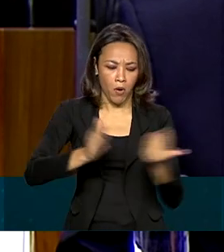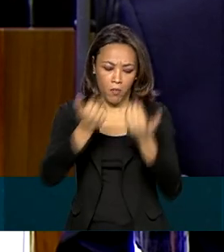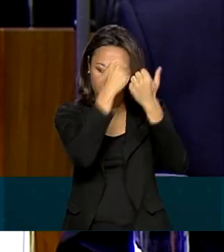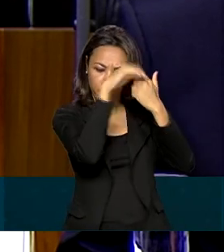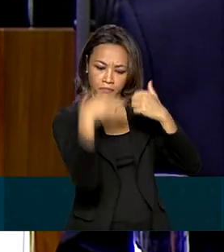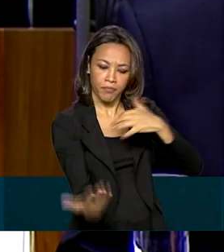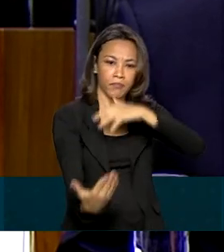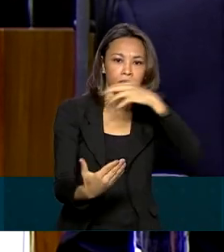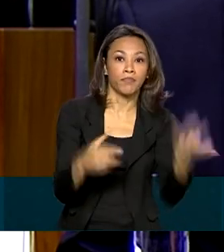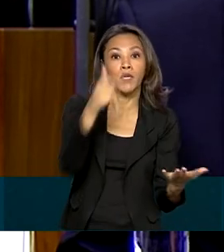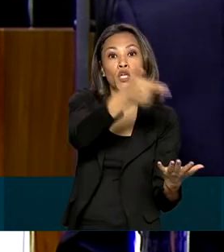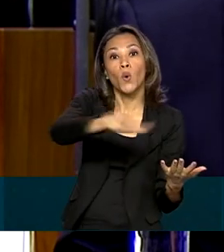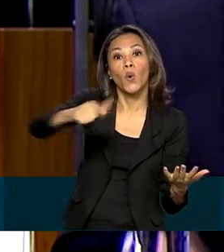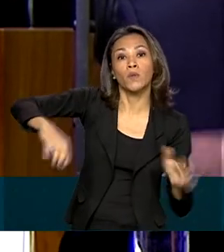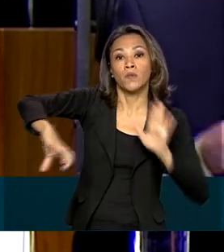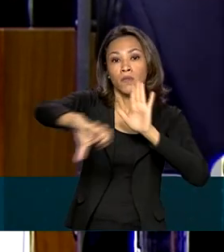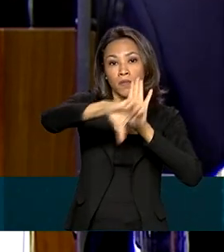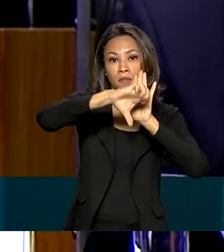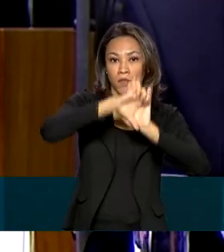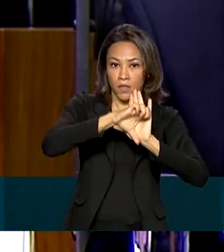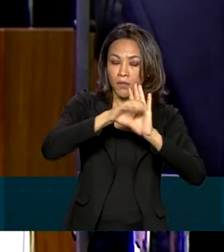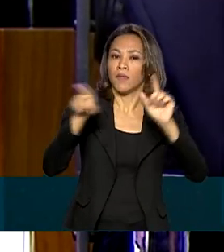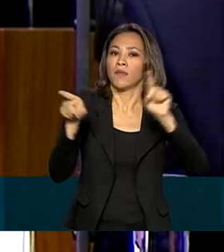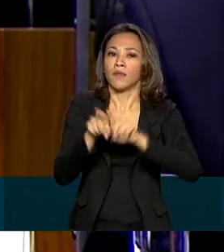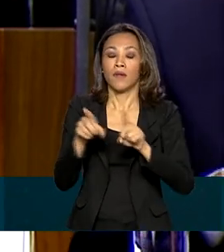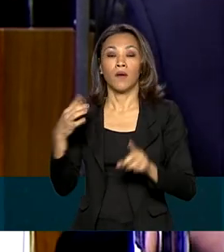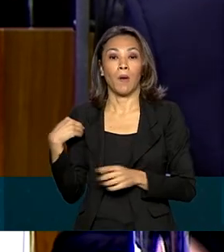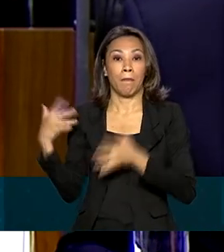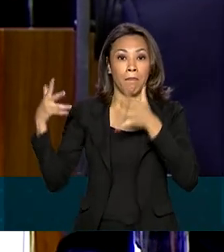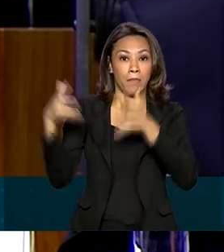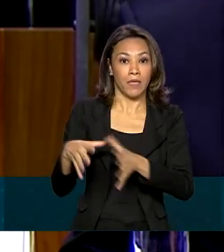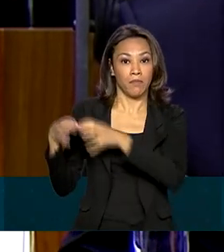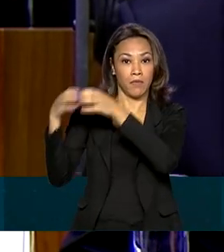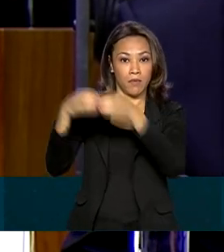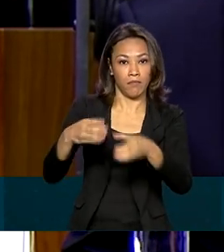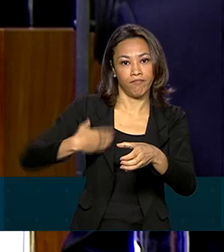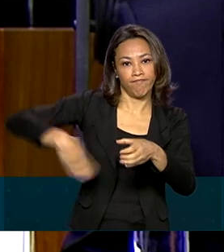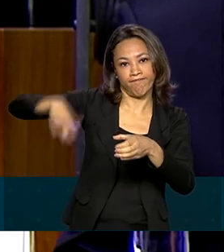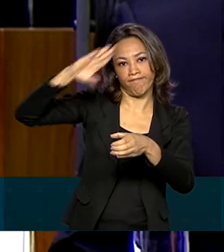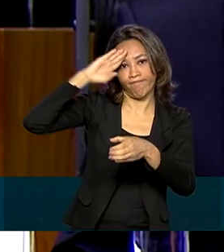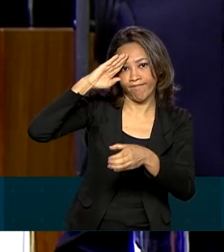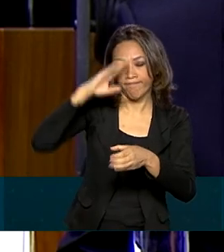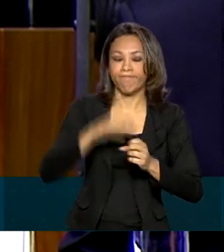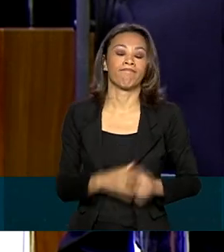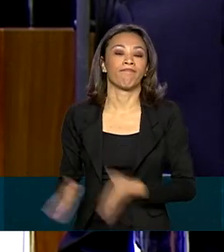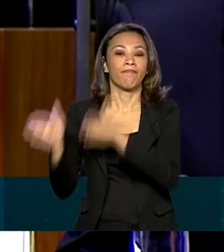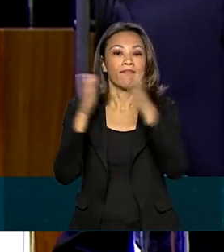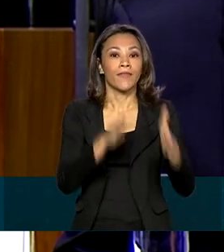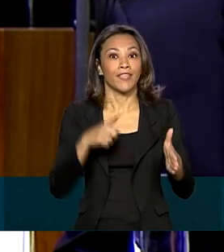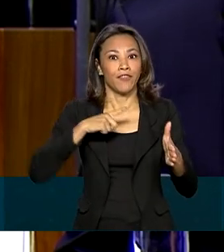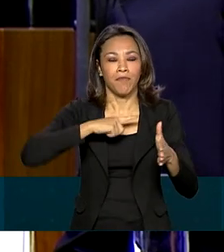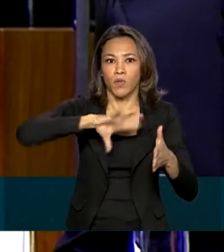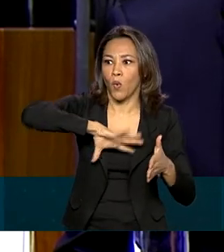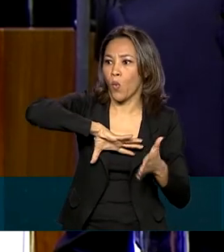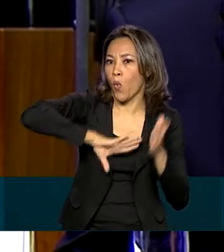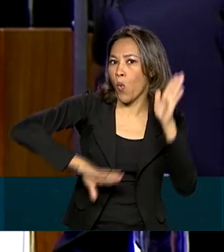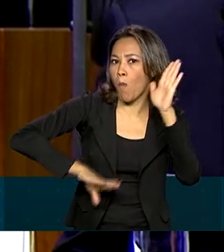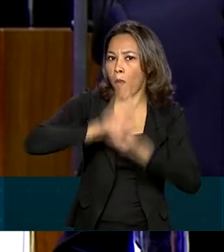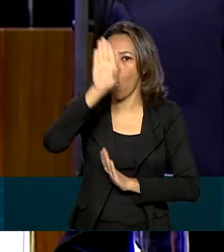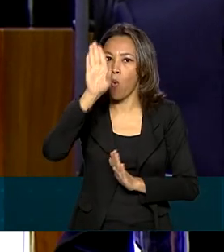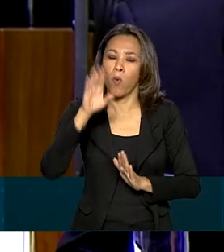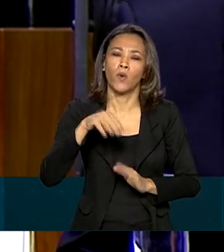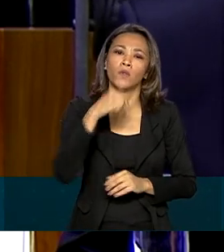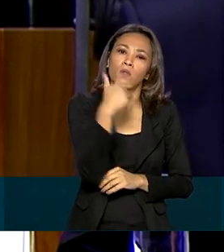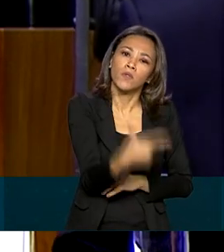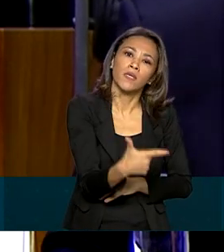ambientais, com a participação das nossas Forças Armadas. Obtivemos recorde de 256